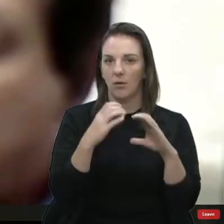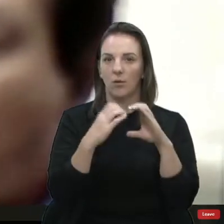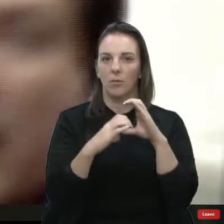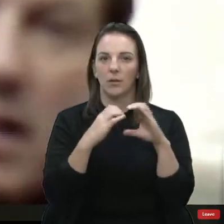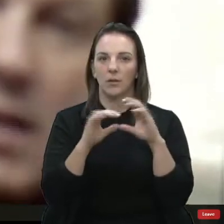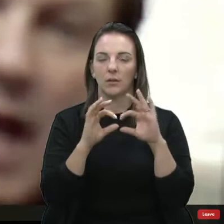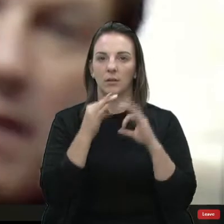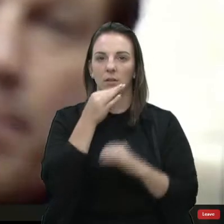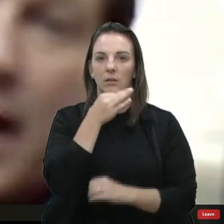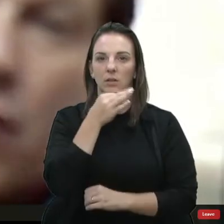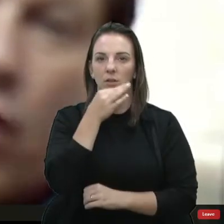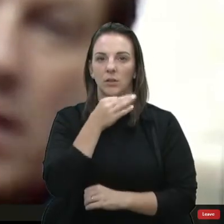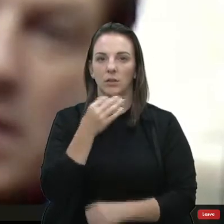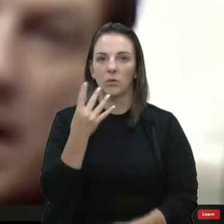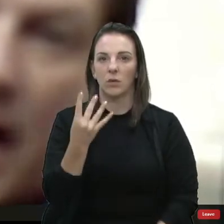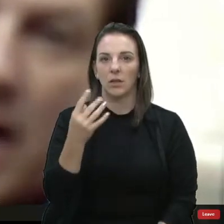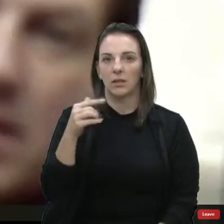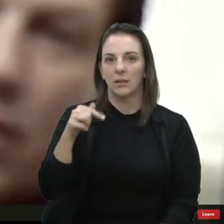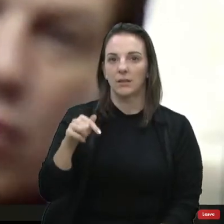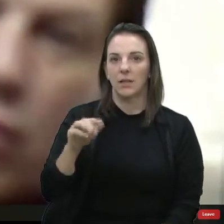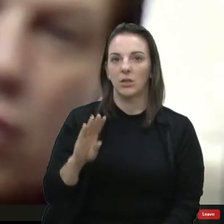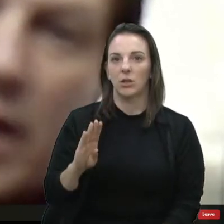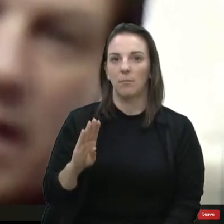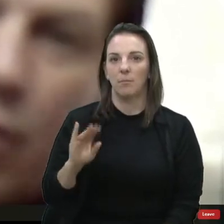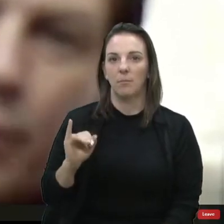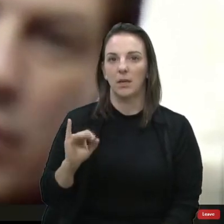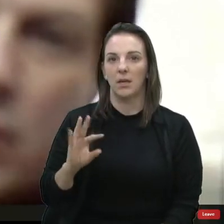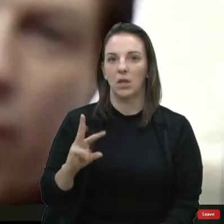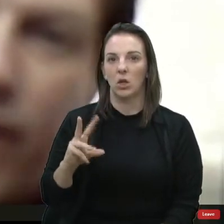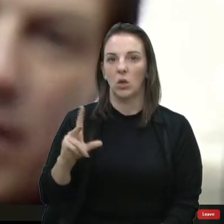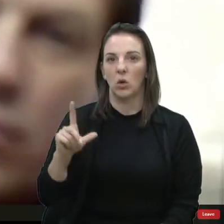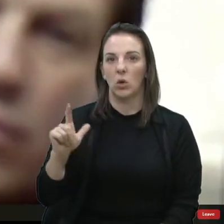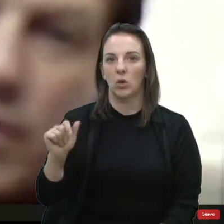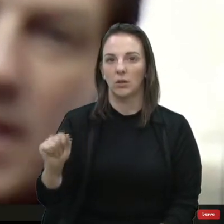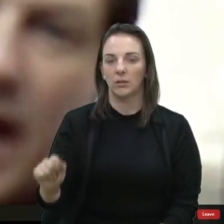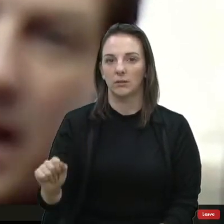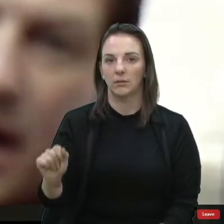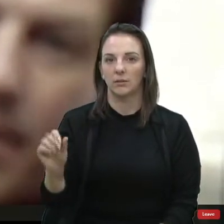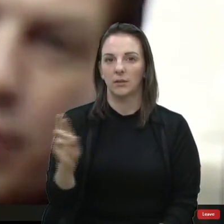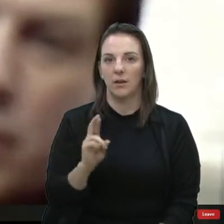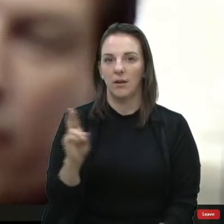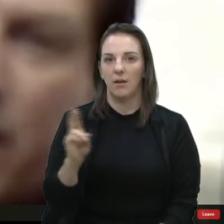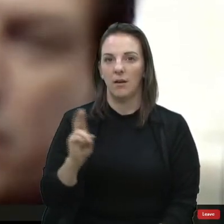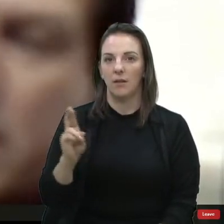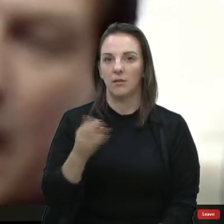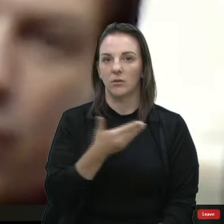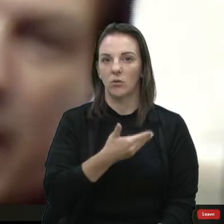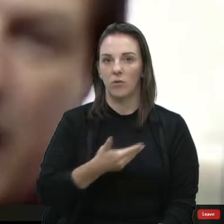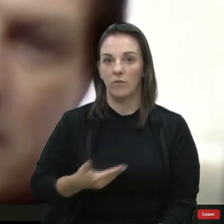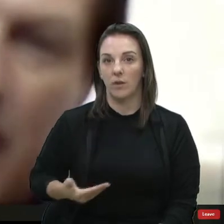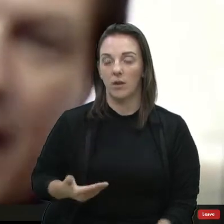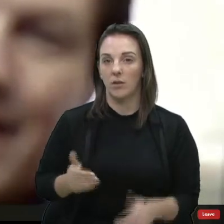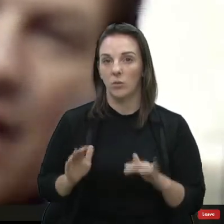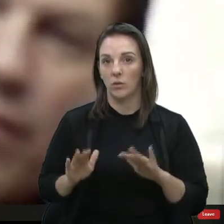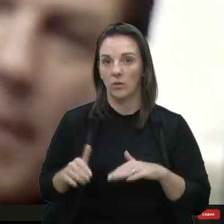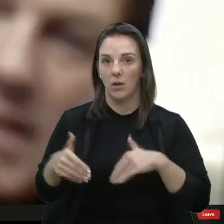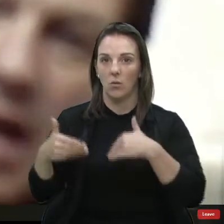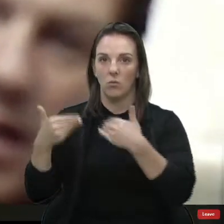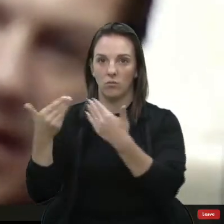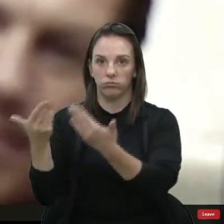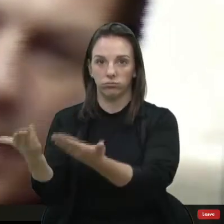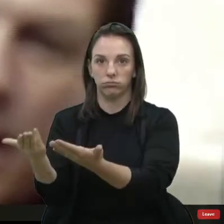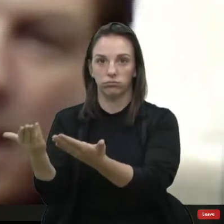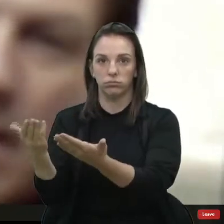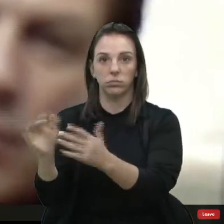os 47 bilhões de reais que o Lula deu para os governos de esquerda, para os governos ditatoriais, deu de